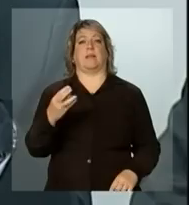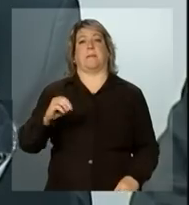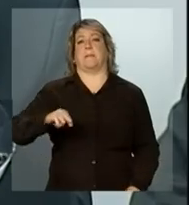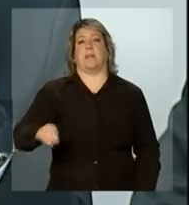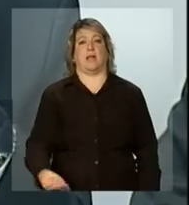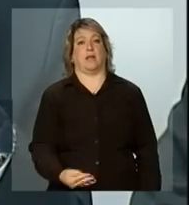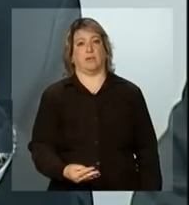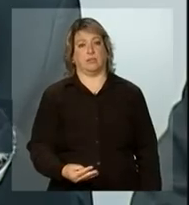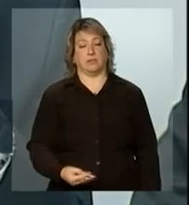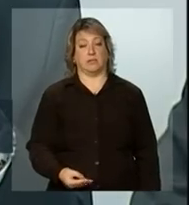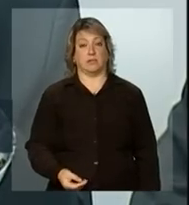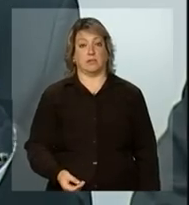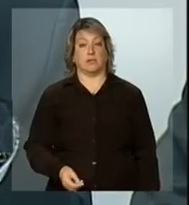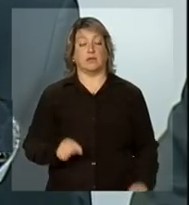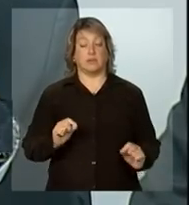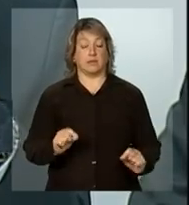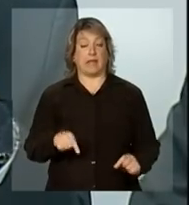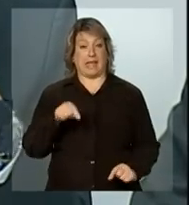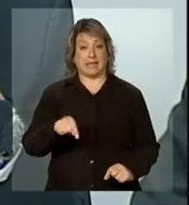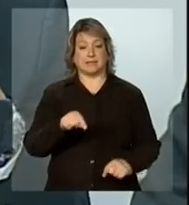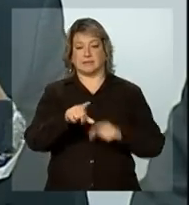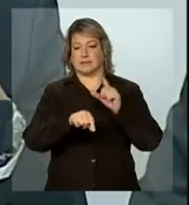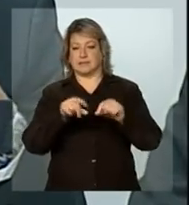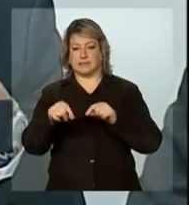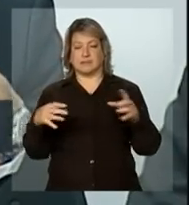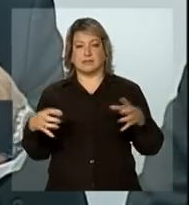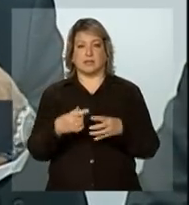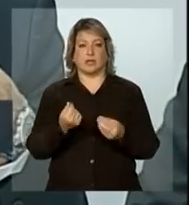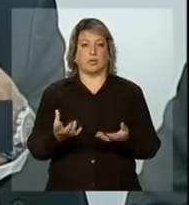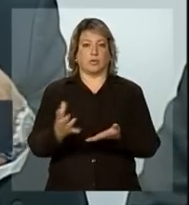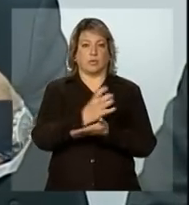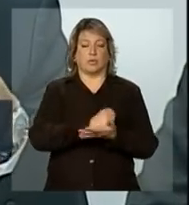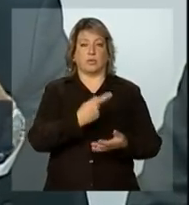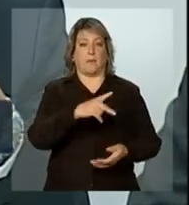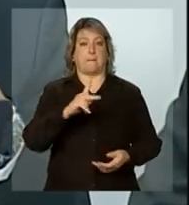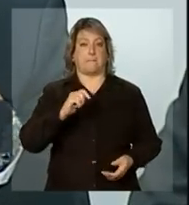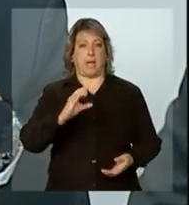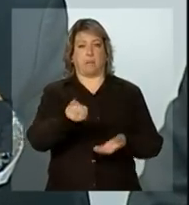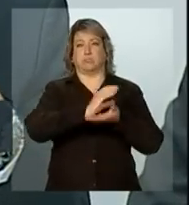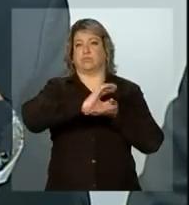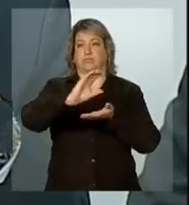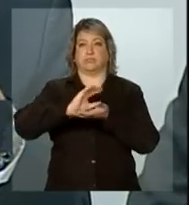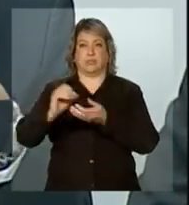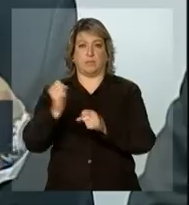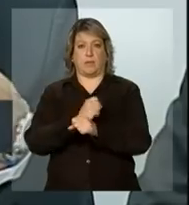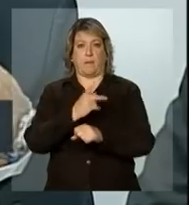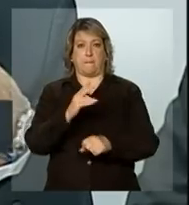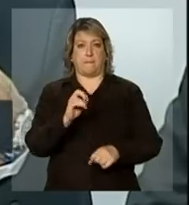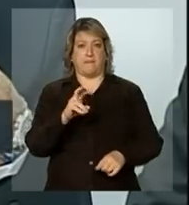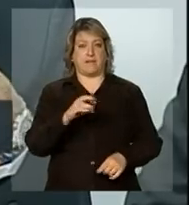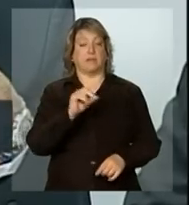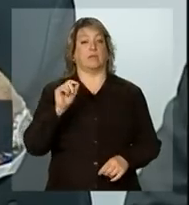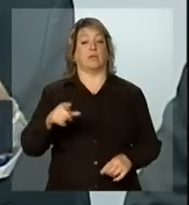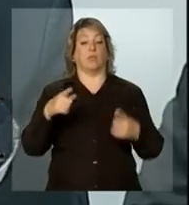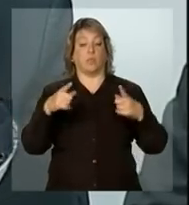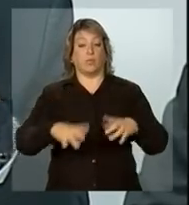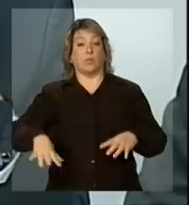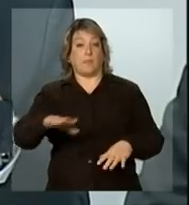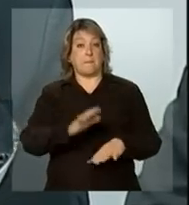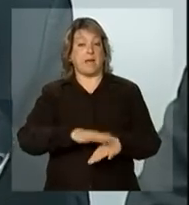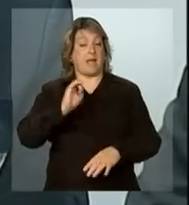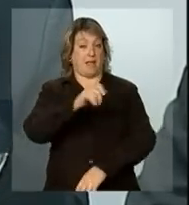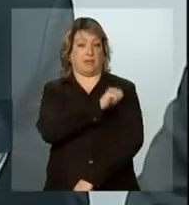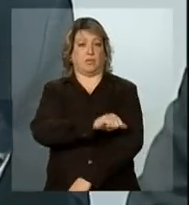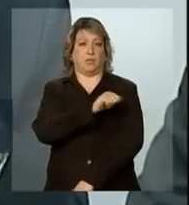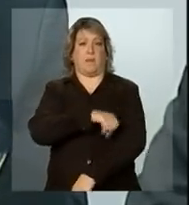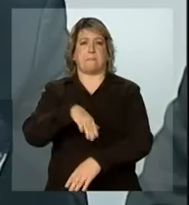Você veja que nesta seleção de recursos do PAC para prevenção, o estado mais contemplado é o estado do